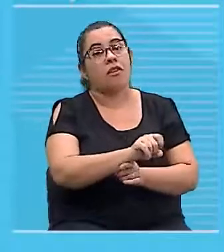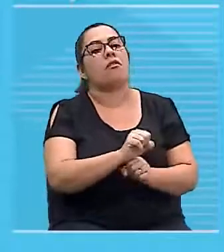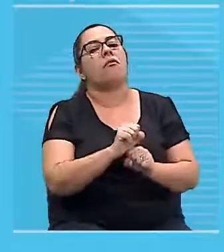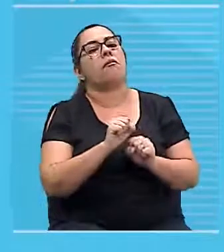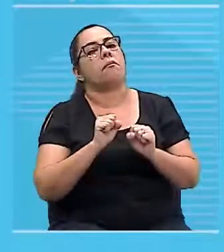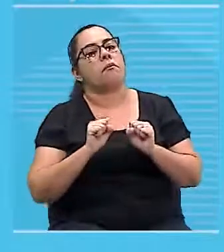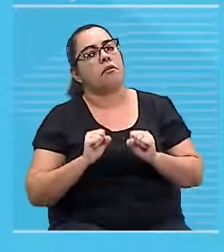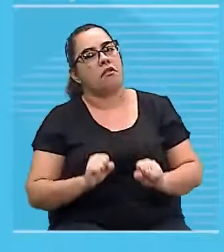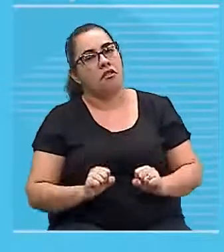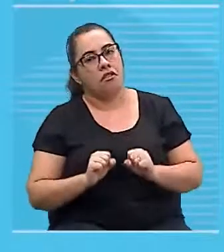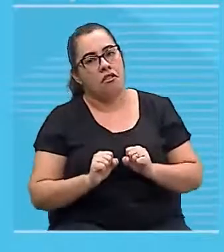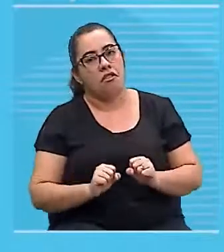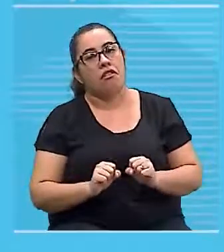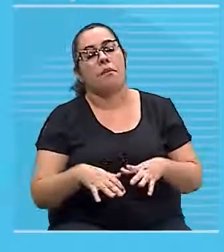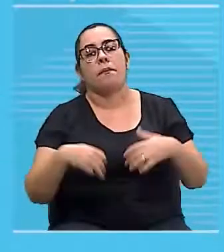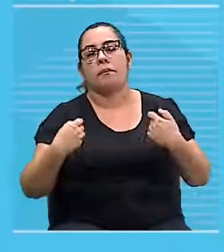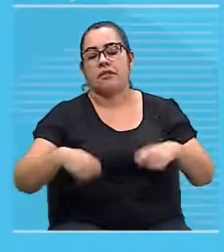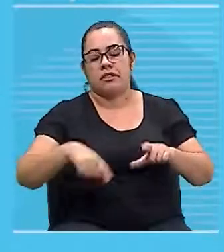é sempre perpendicular.